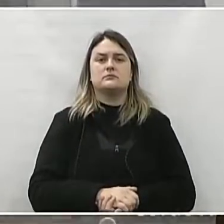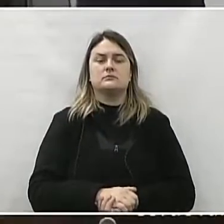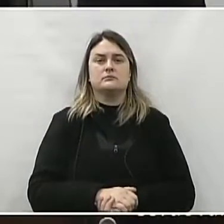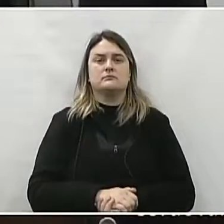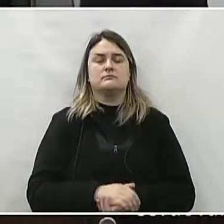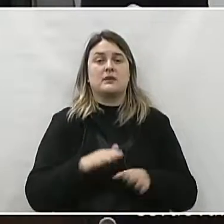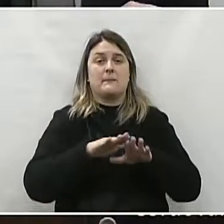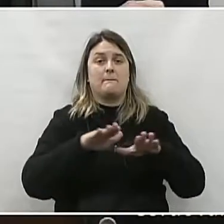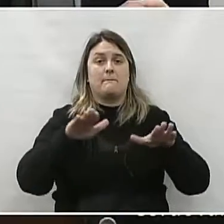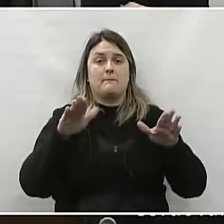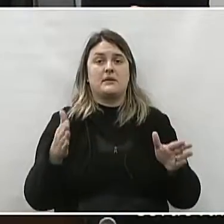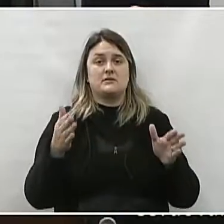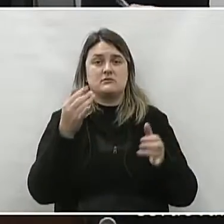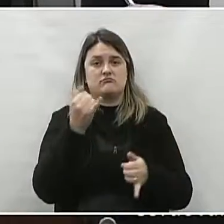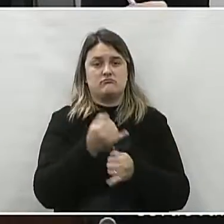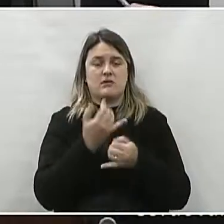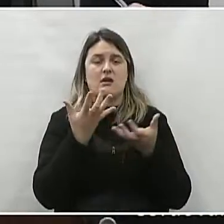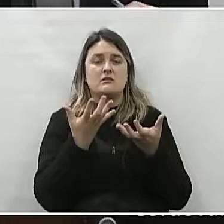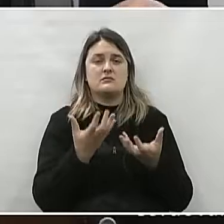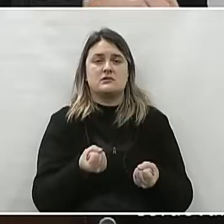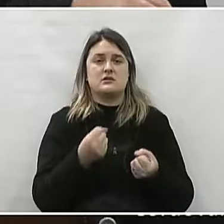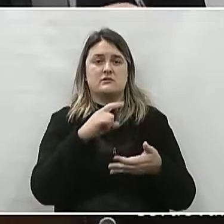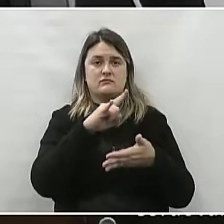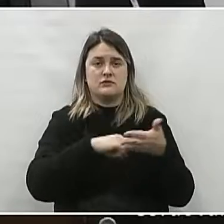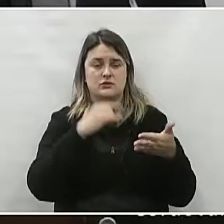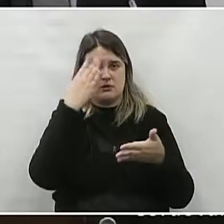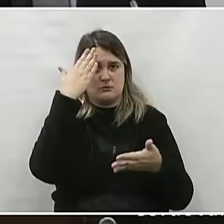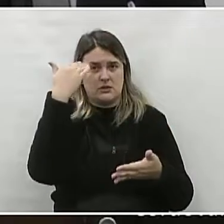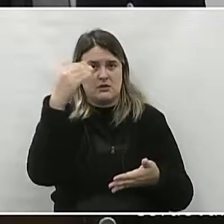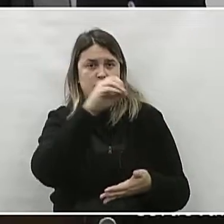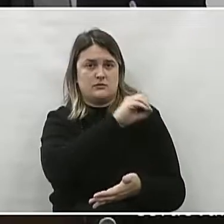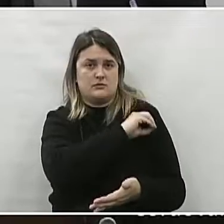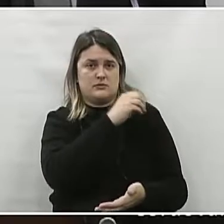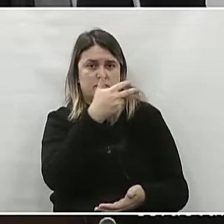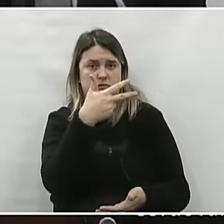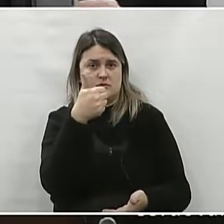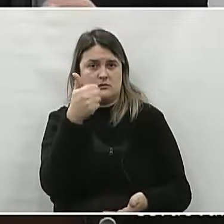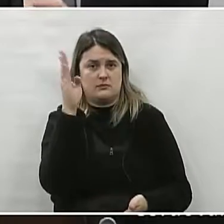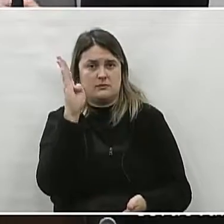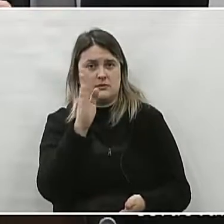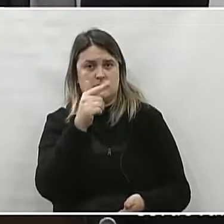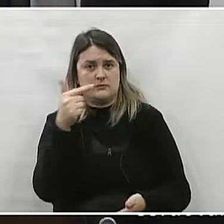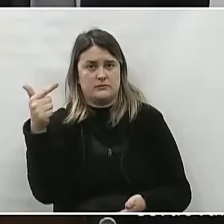A mesa diretora acolhe a moção de número 31 de 2022.